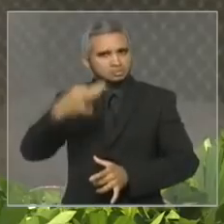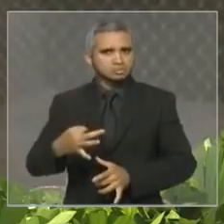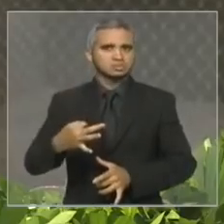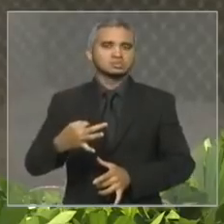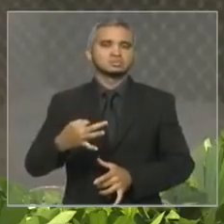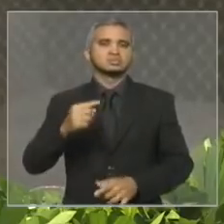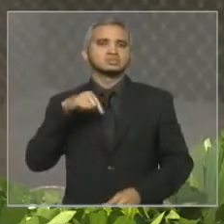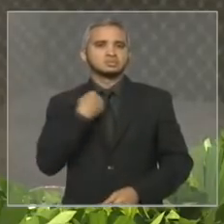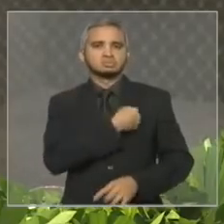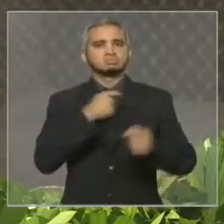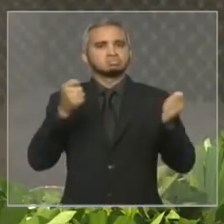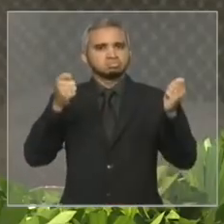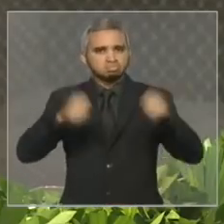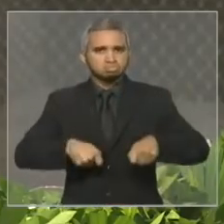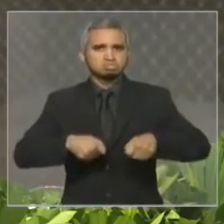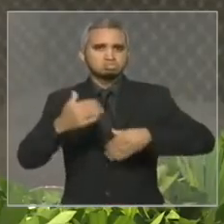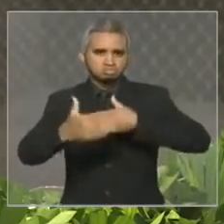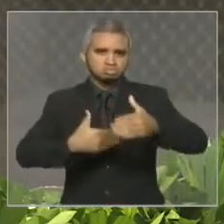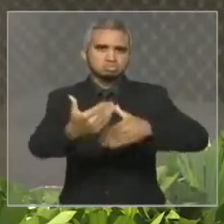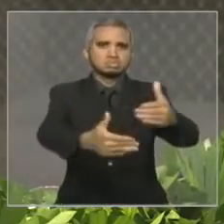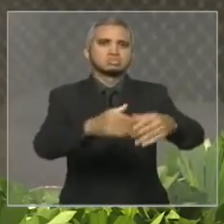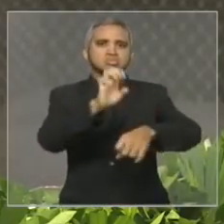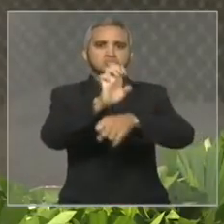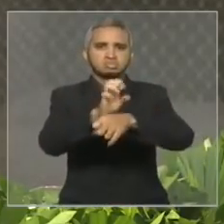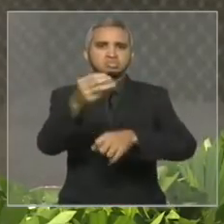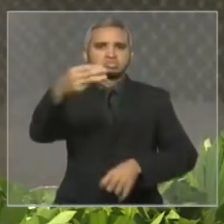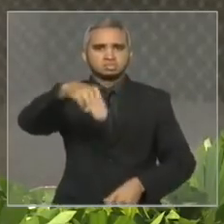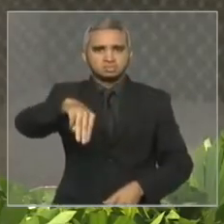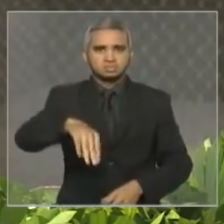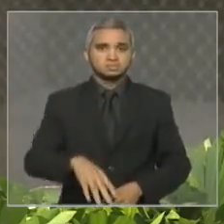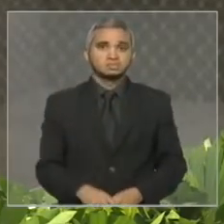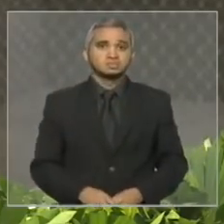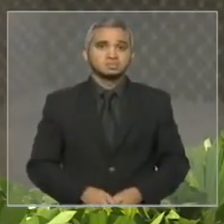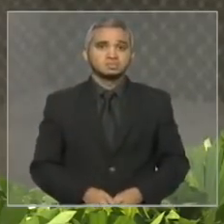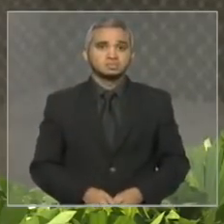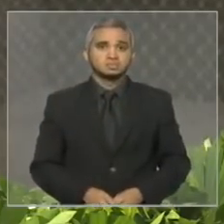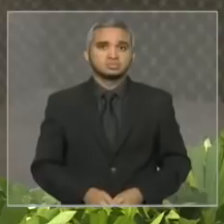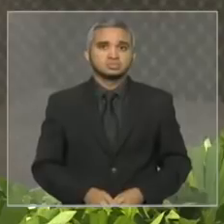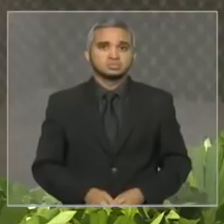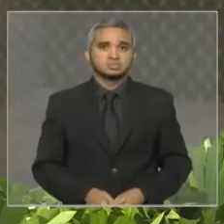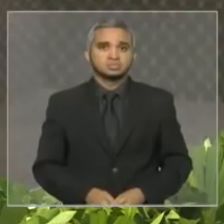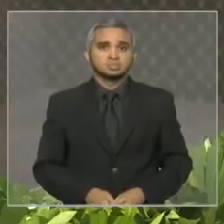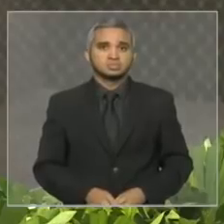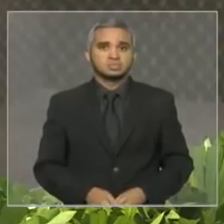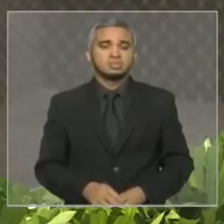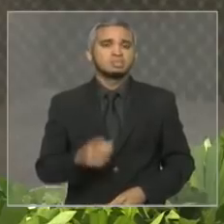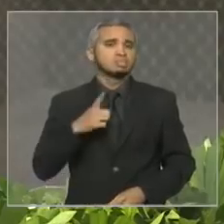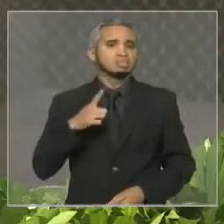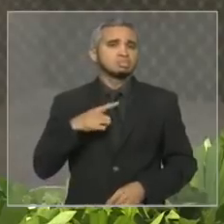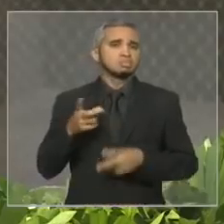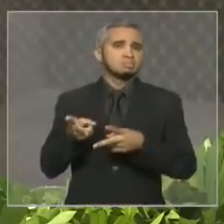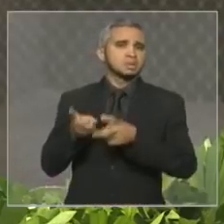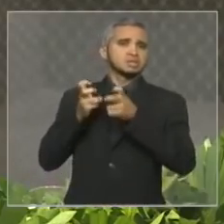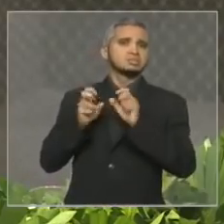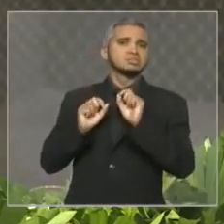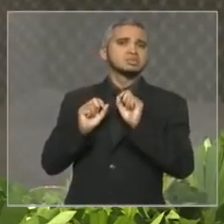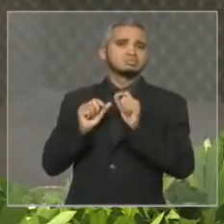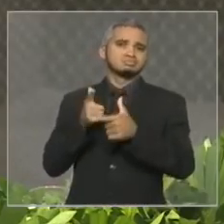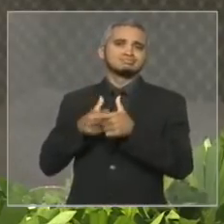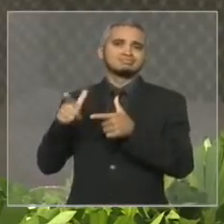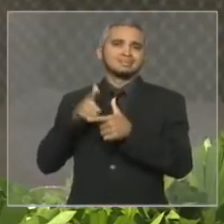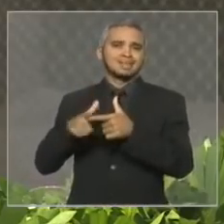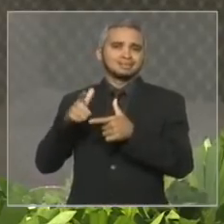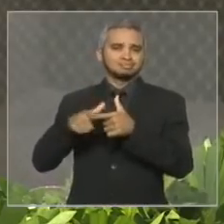possamos desenvolver o nosso estado o meu maior adversário são os problemas do Maranhão eles existem